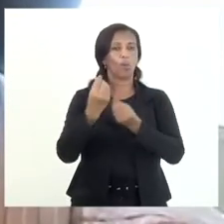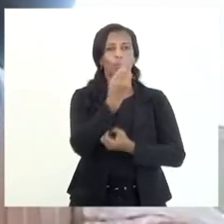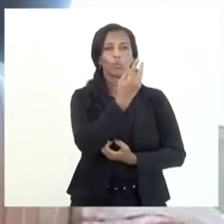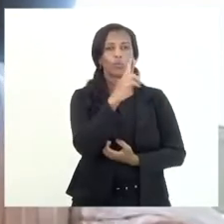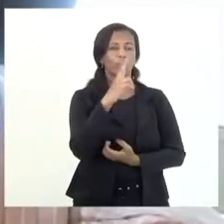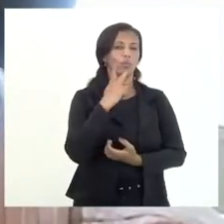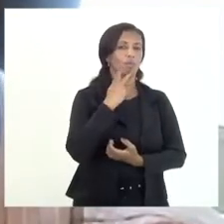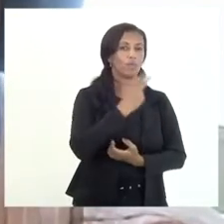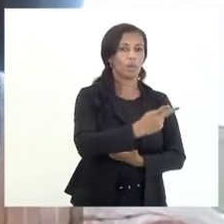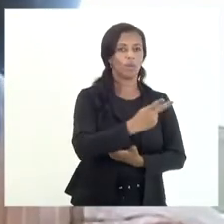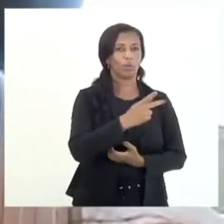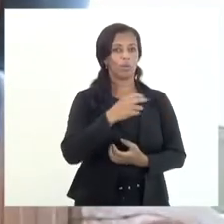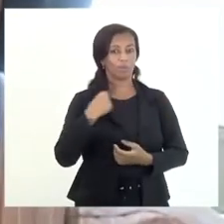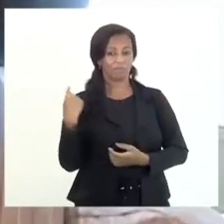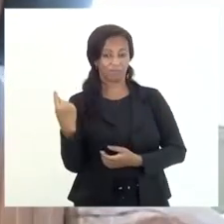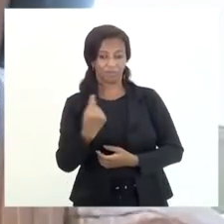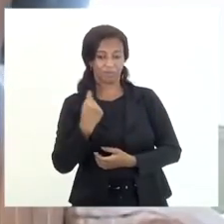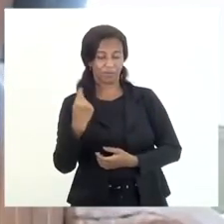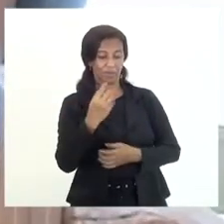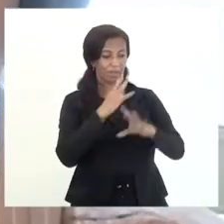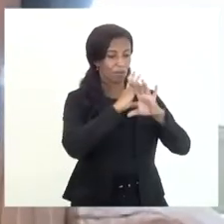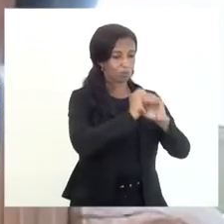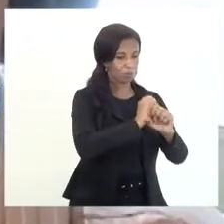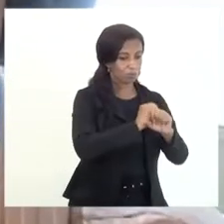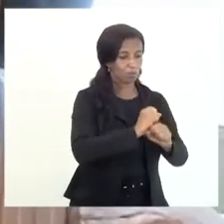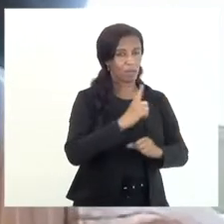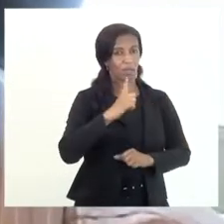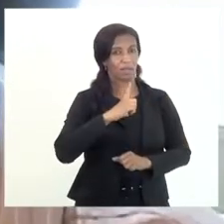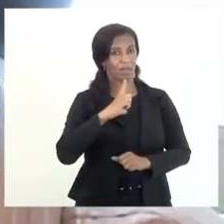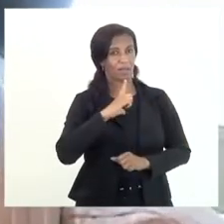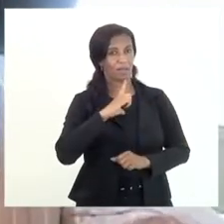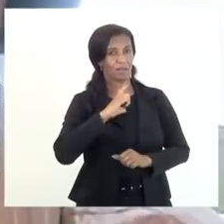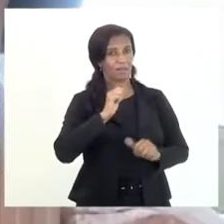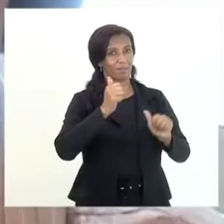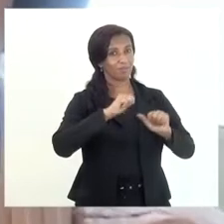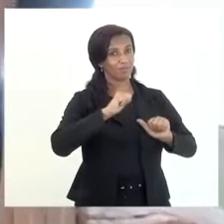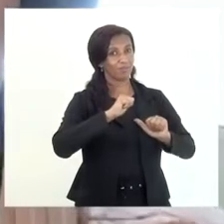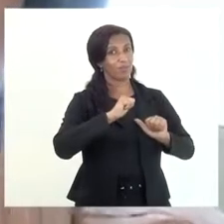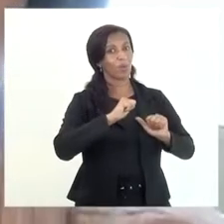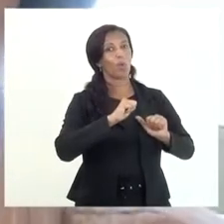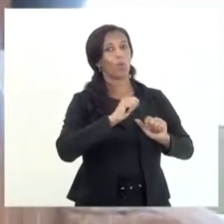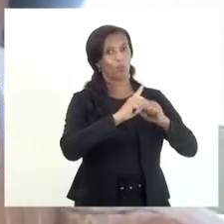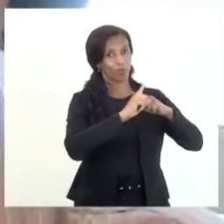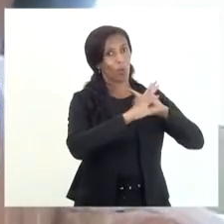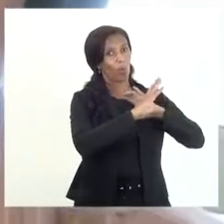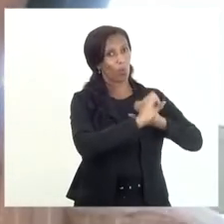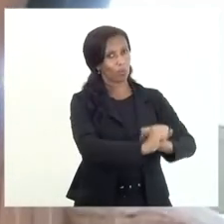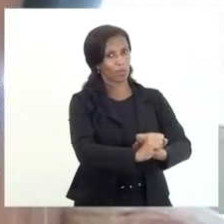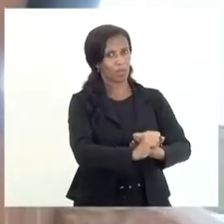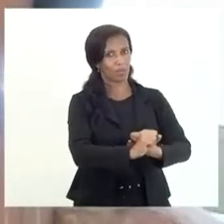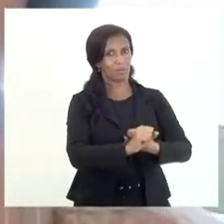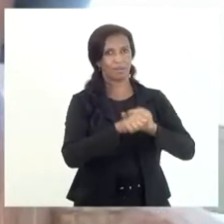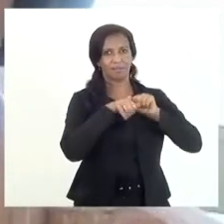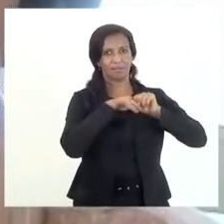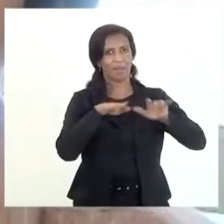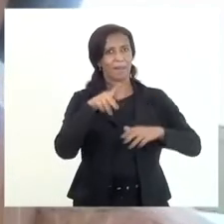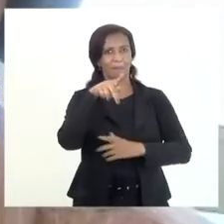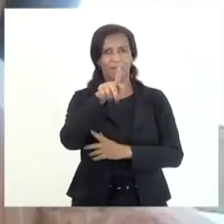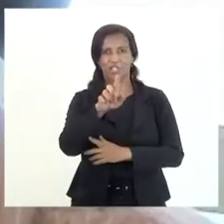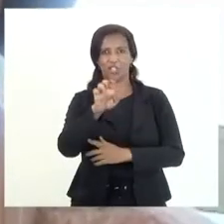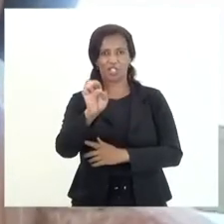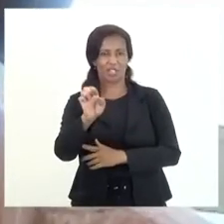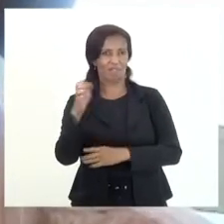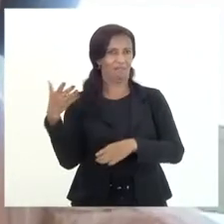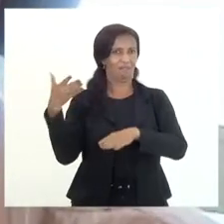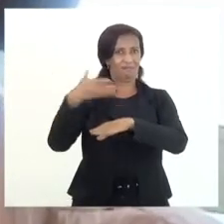a nossa proposição que está nas contas ela tem um aspecto meramente contábil ela não contamina a PGE em